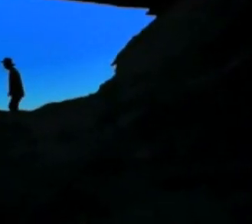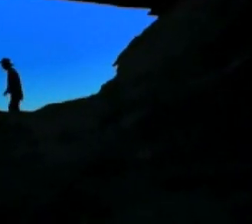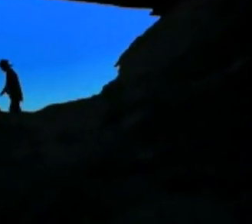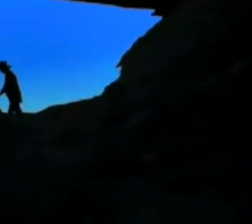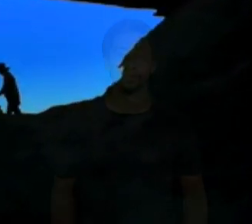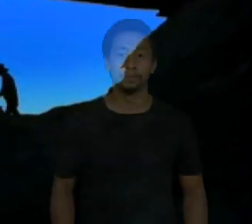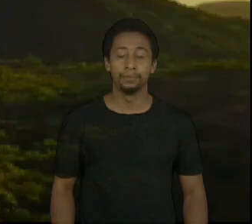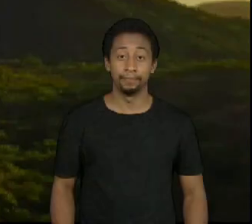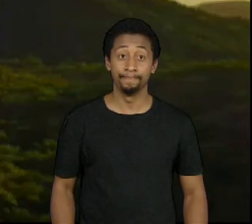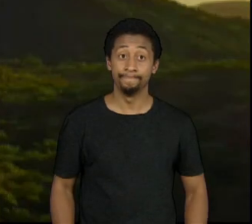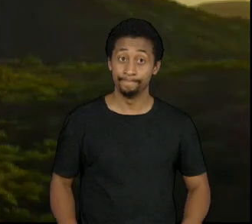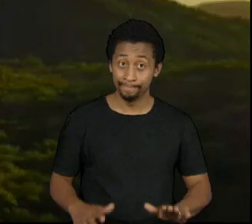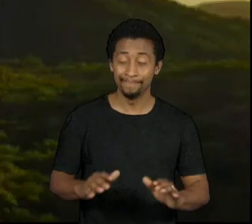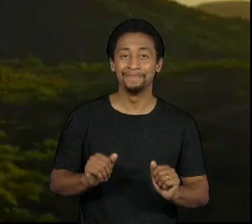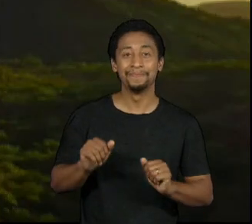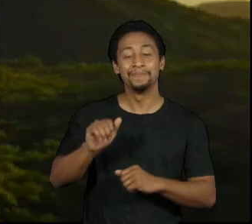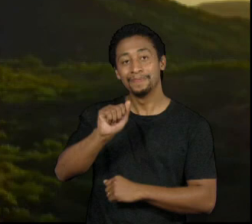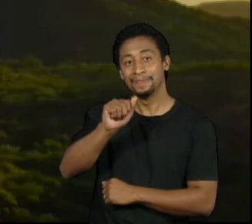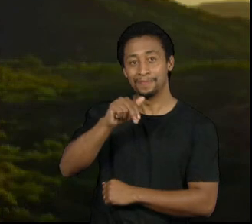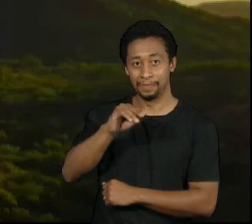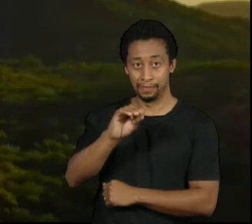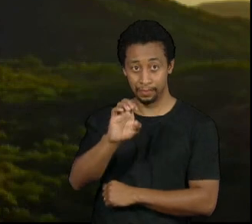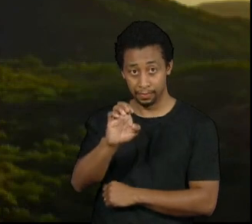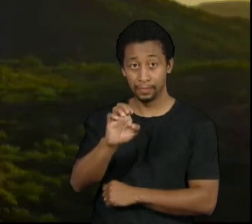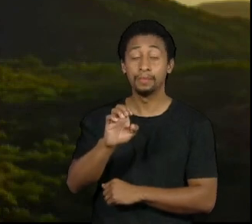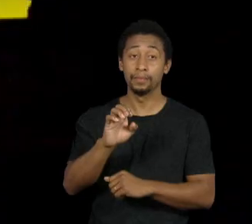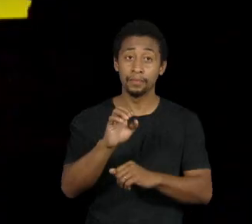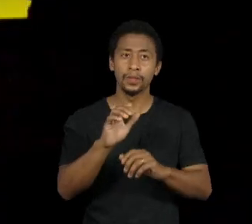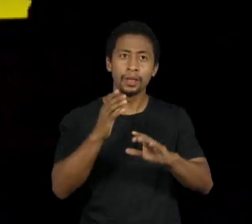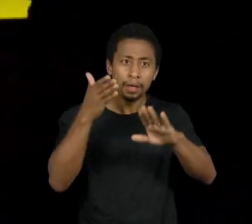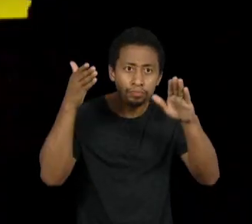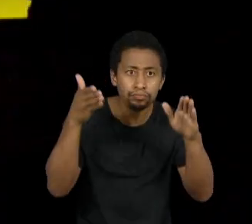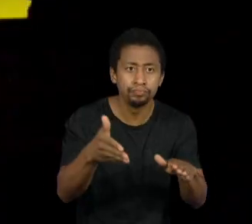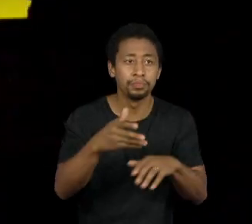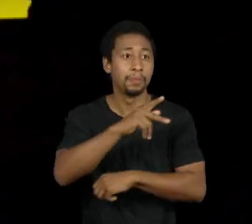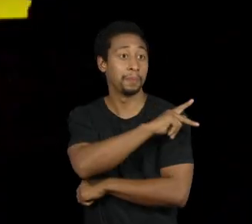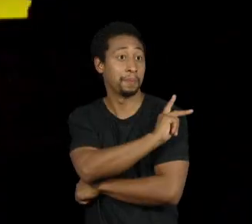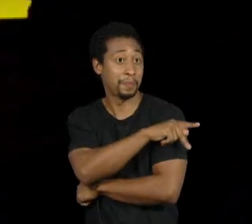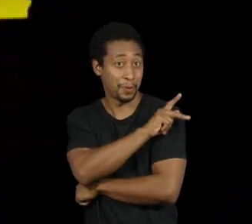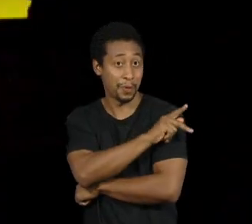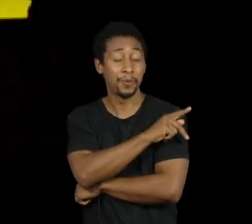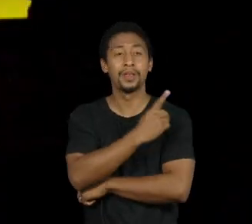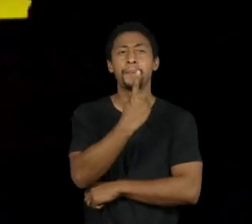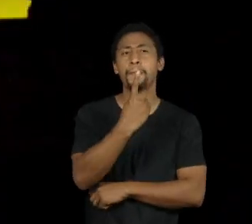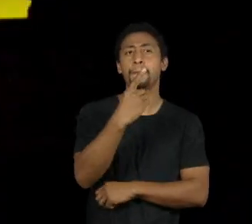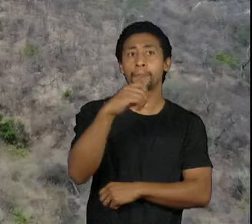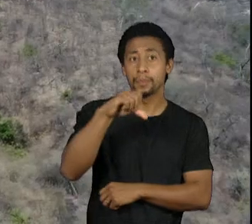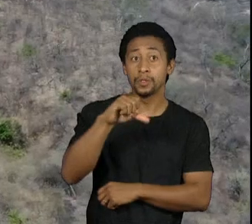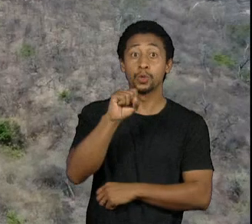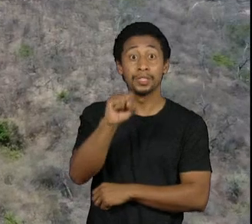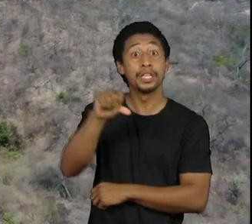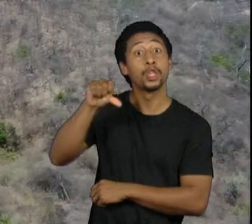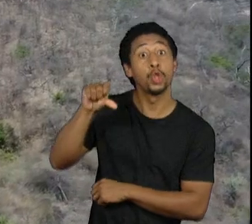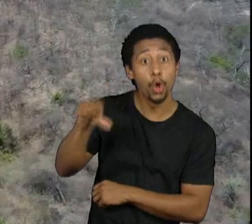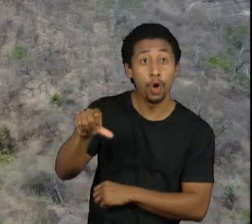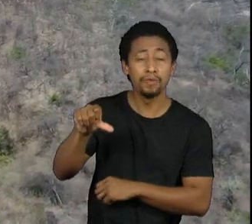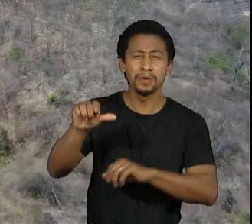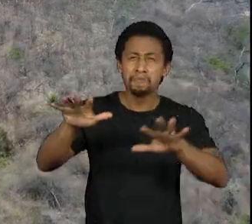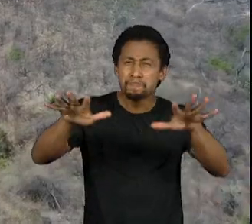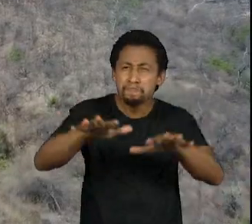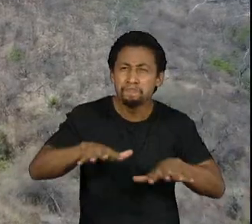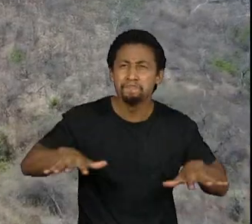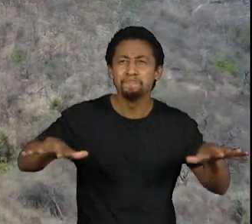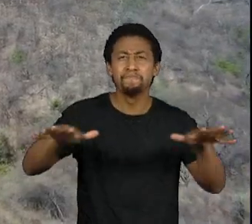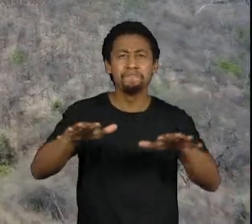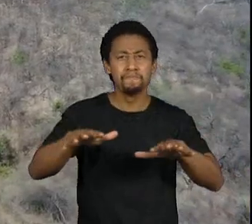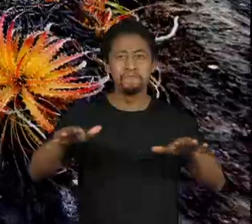O primeiro contato de André Pessoa com o interior do Piauí foi em 1989. A paisagem selvagem